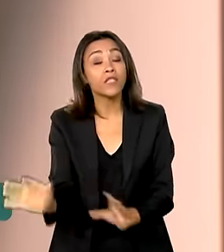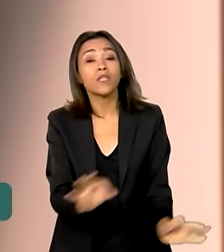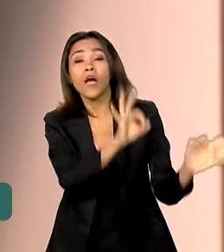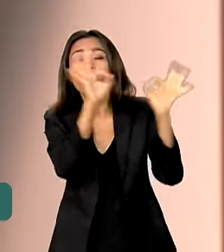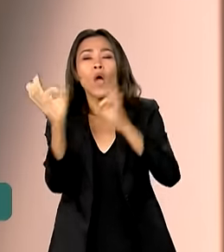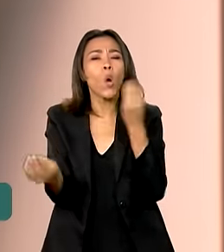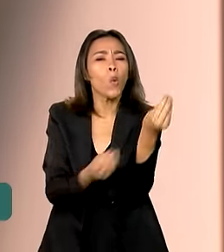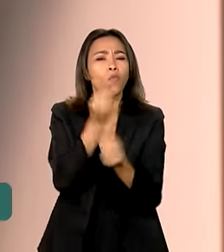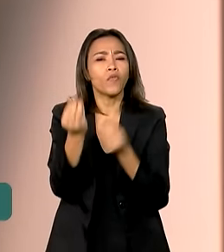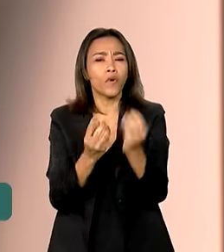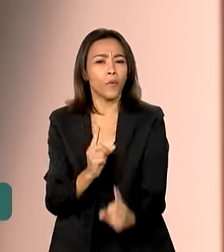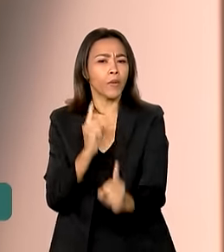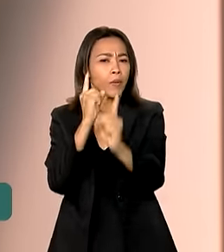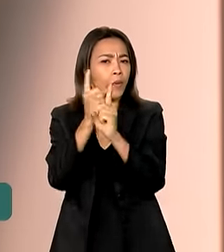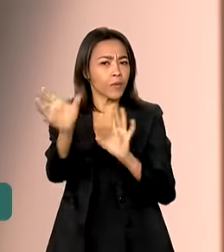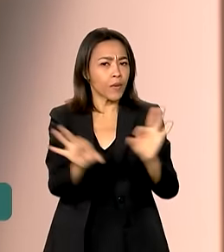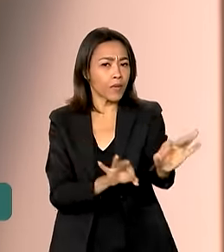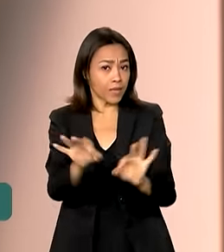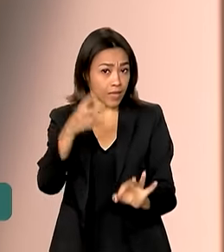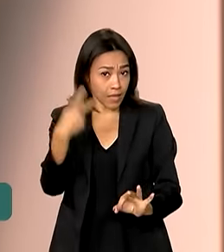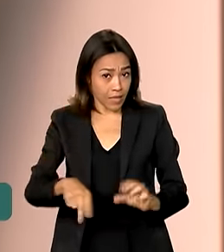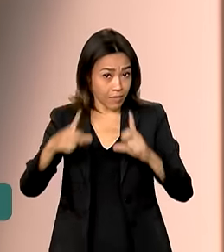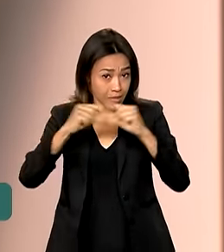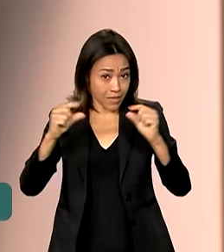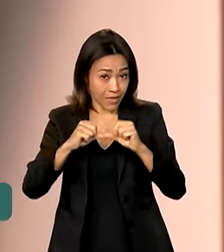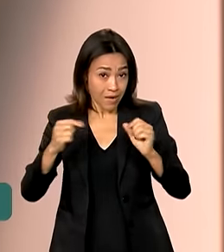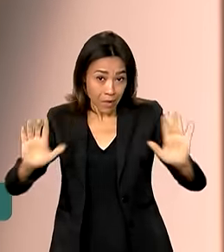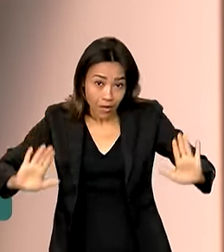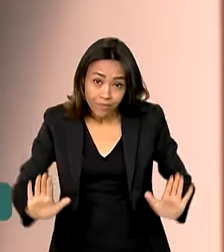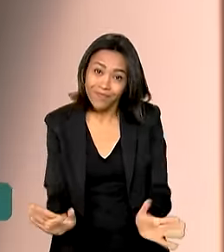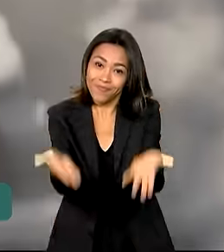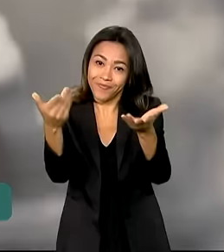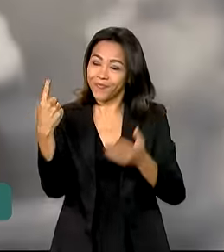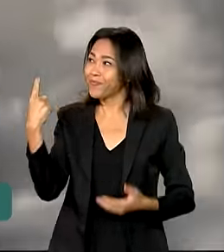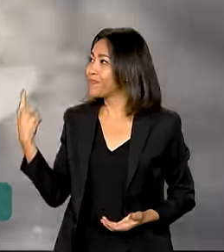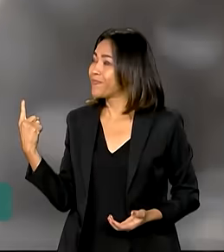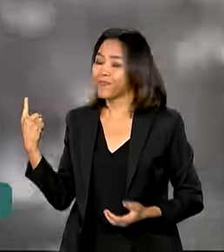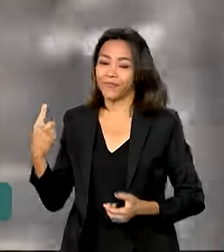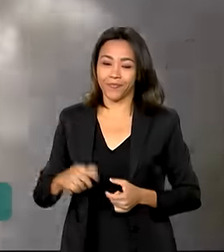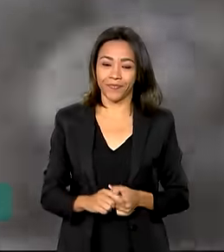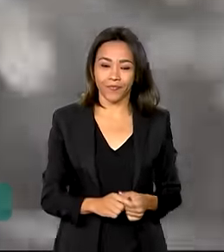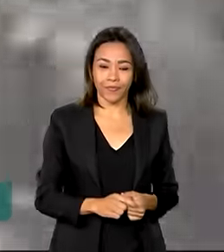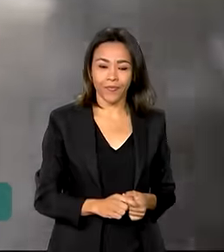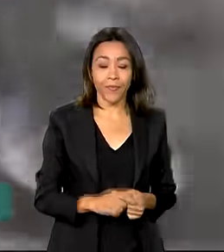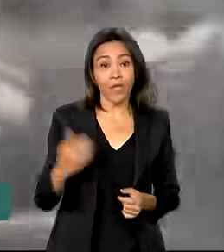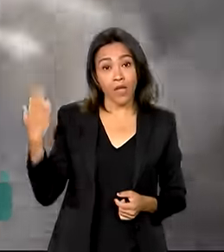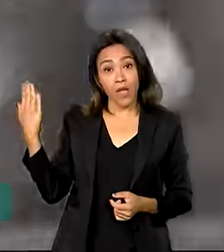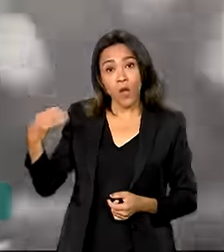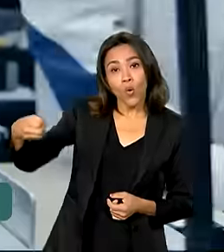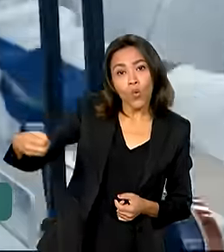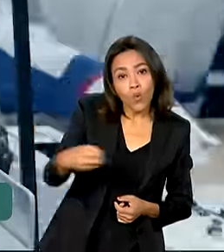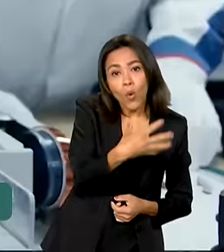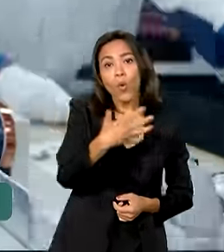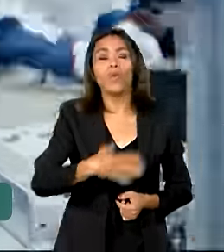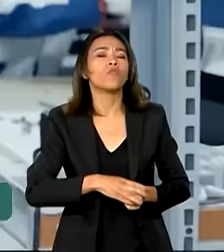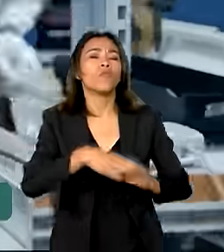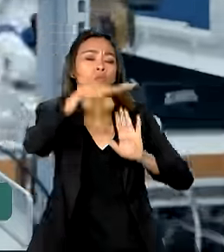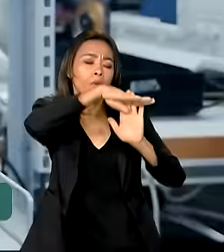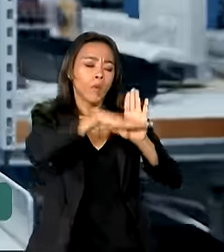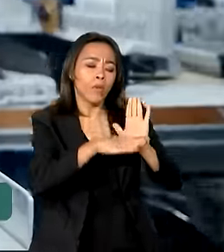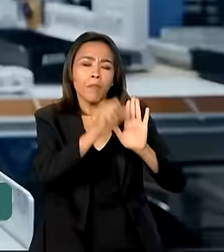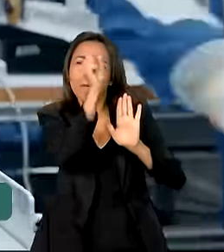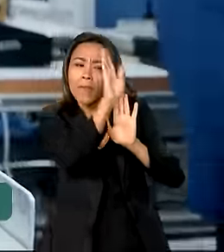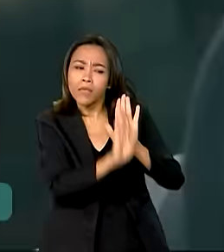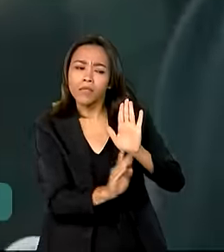como foi um evento realizado em Brasília para promover essa iniciativa. O novo Brasil Mais Produtivo foi